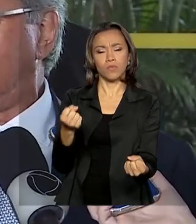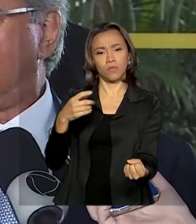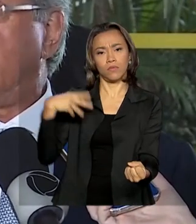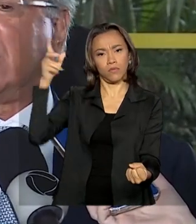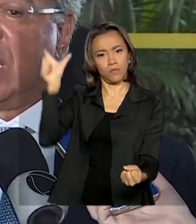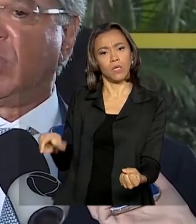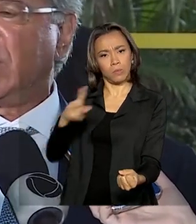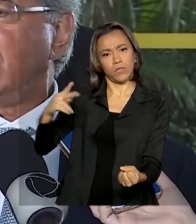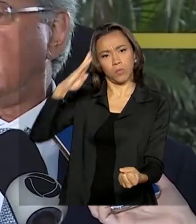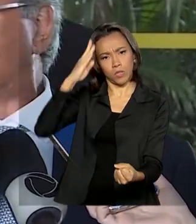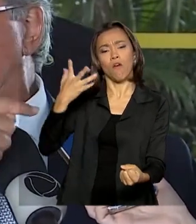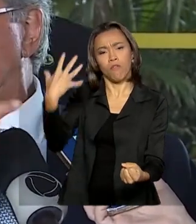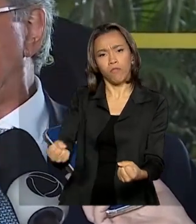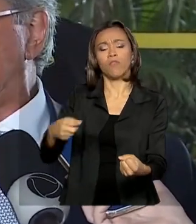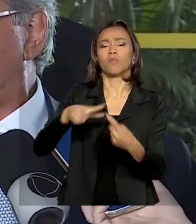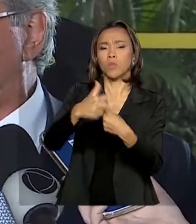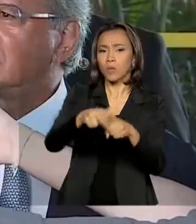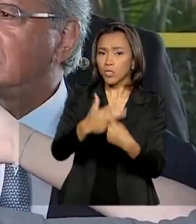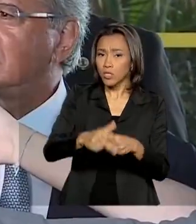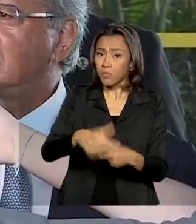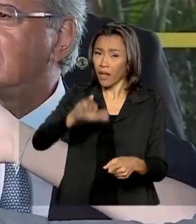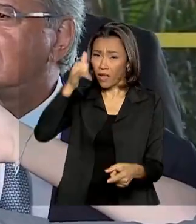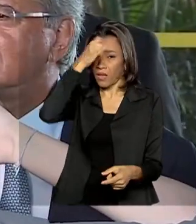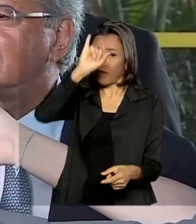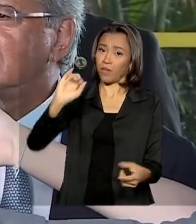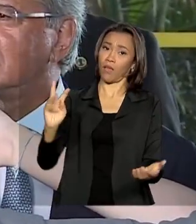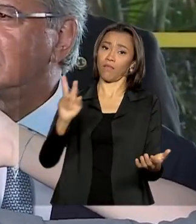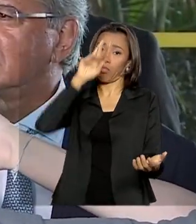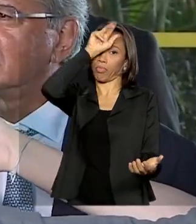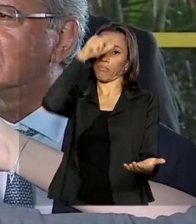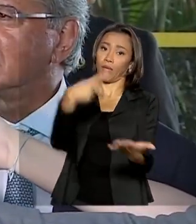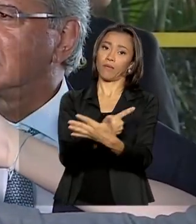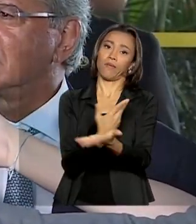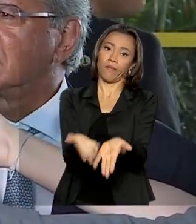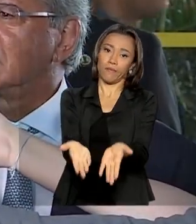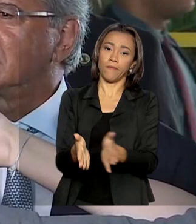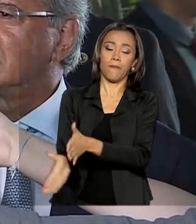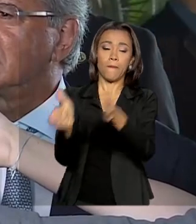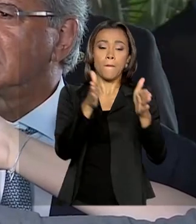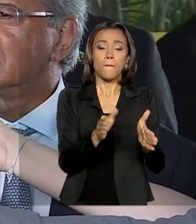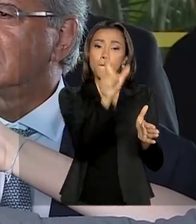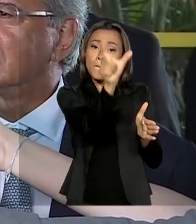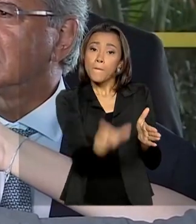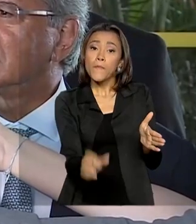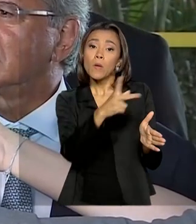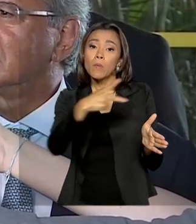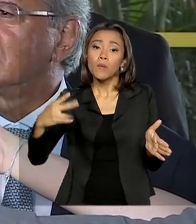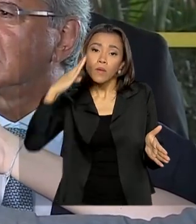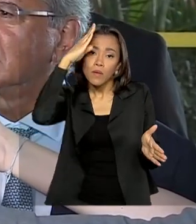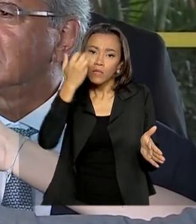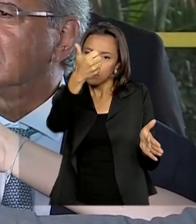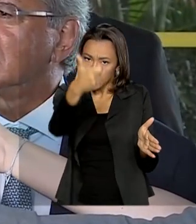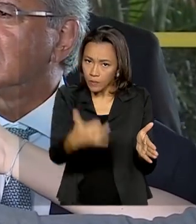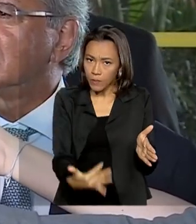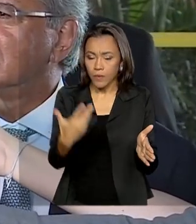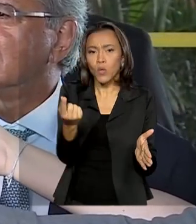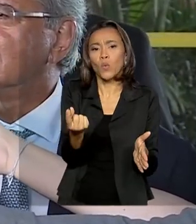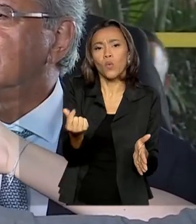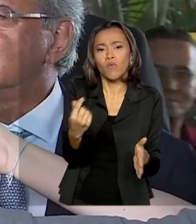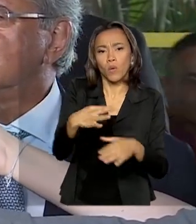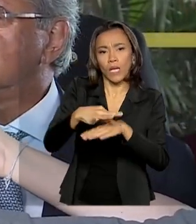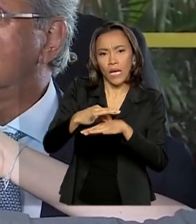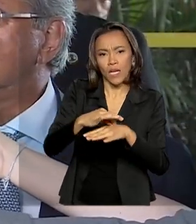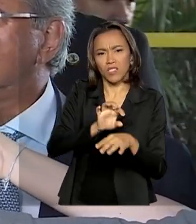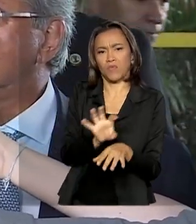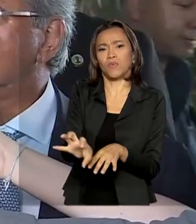fevereiro para não deixar acontecer esse erro. O presidente Jair Bolsonaro explicou que o aumento do preço da carne impactou